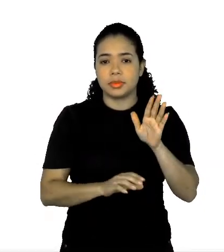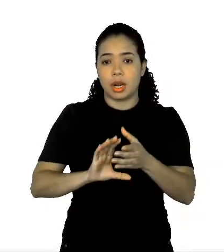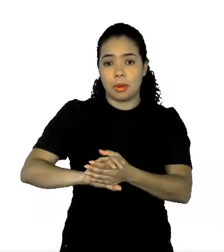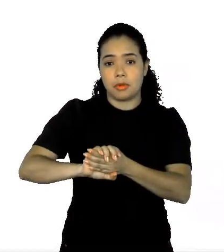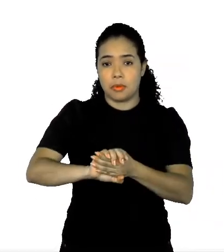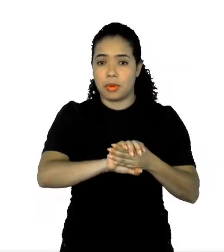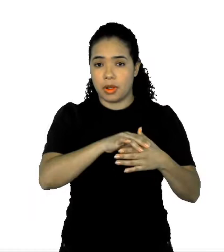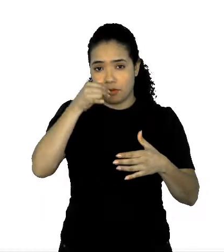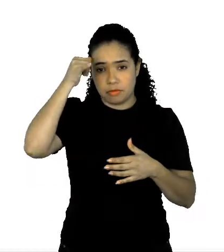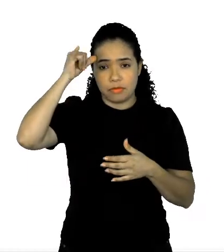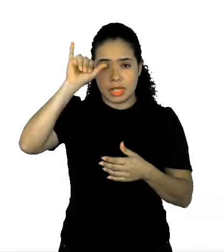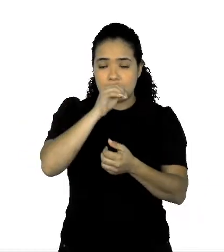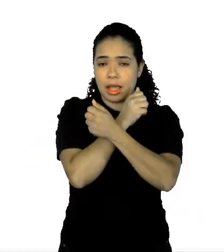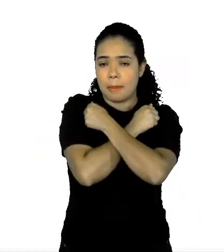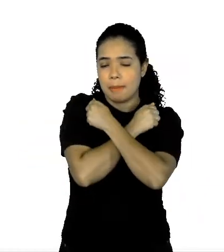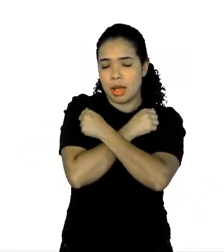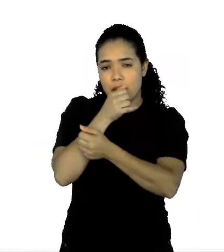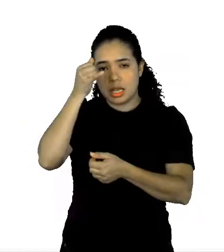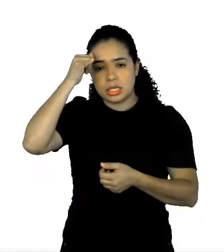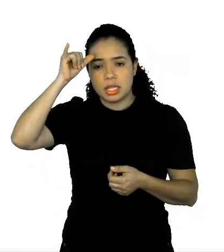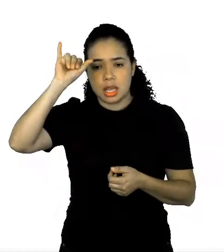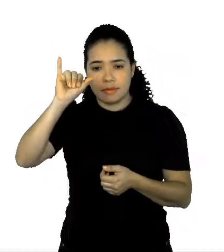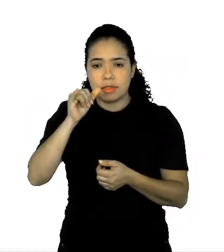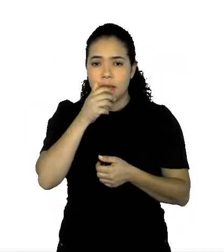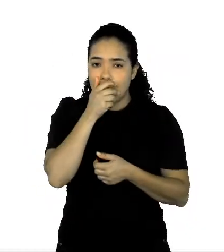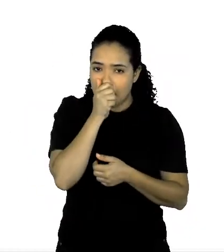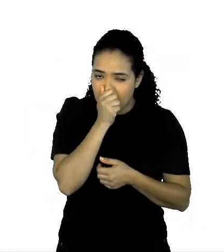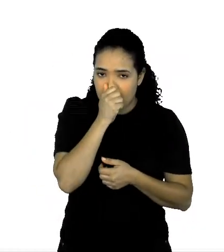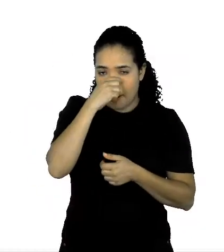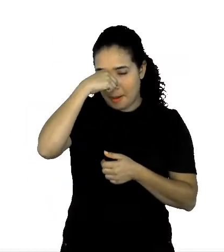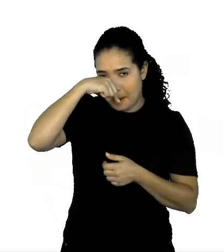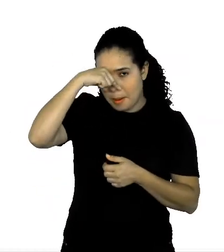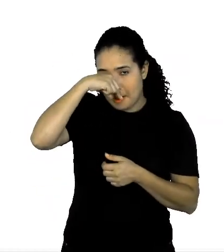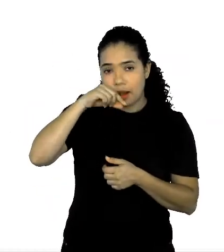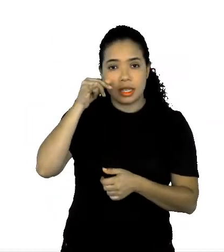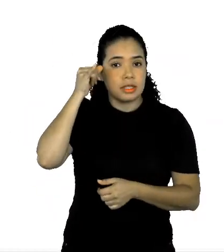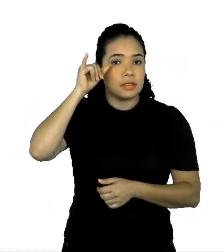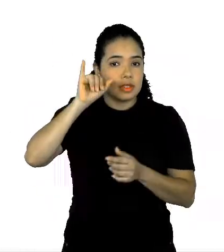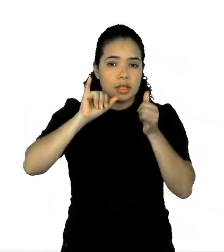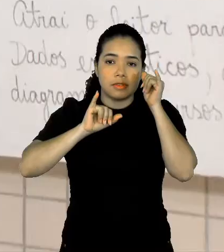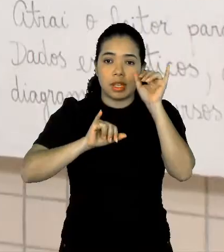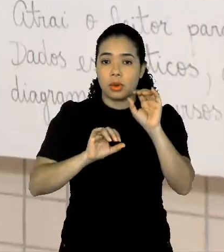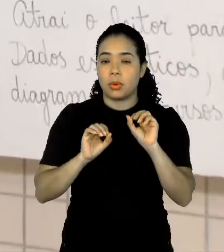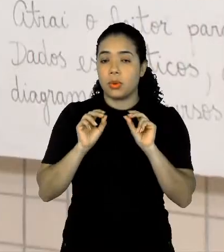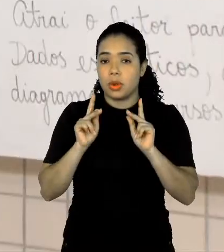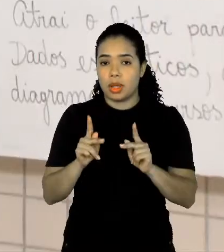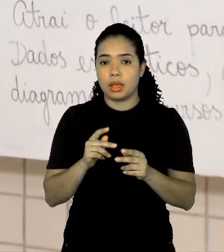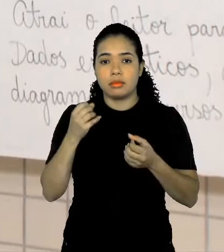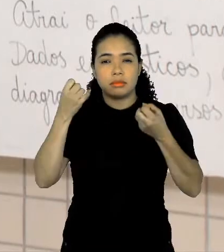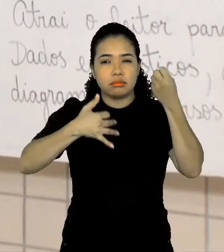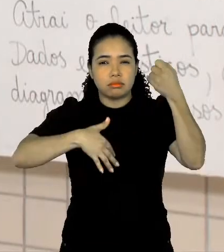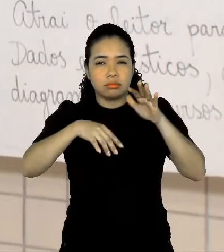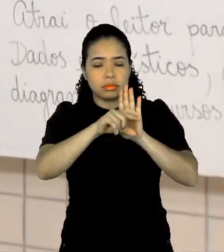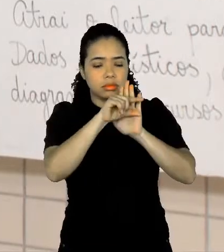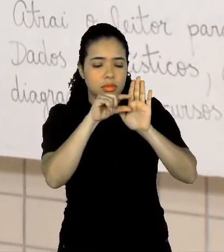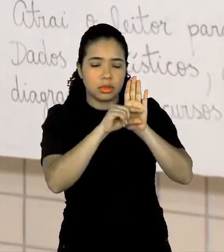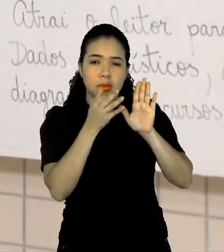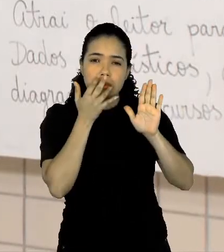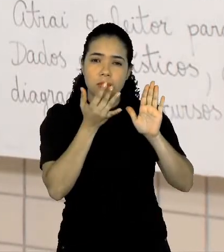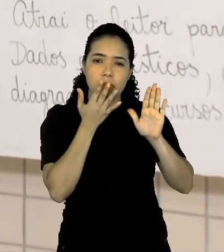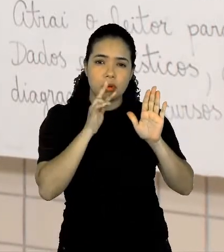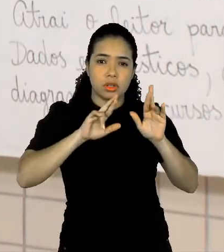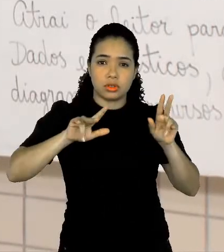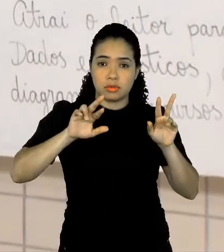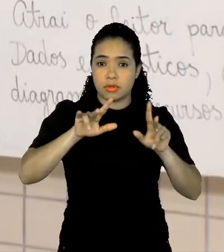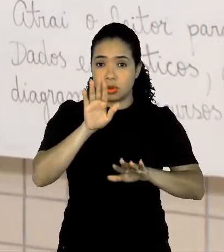de mão, abraço, tosse e espirro. Então, ele vem colocar isso aí em destaque com cores diferentes para